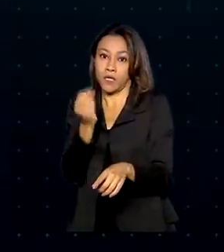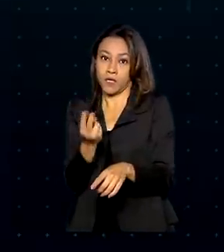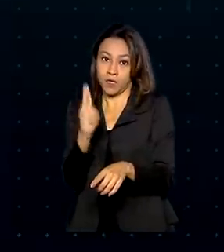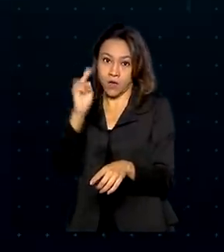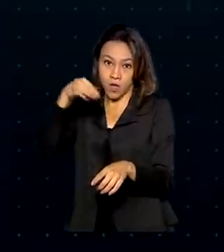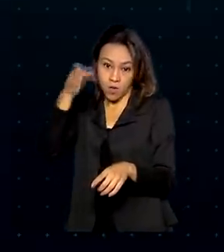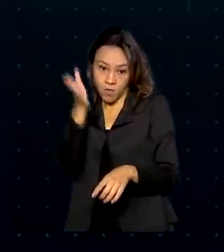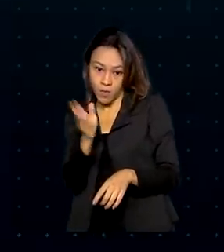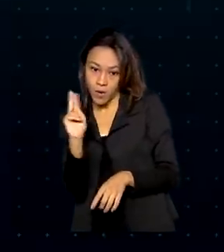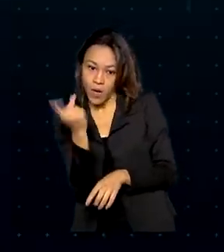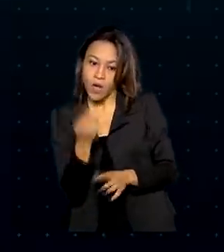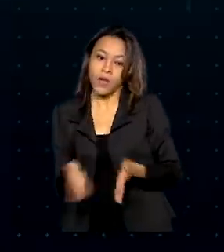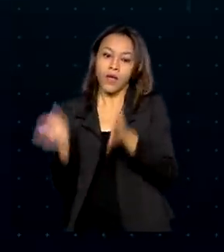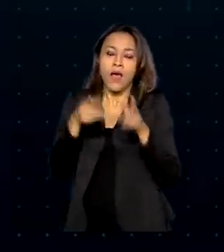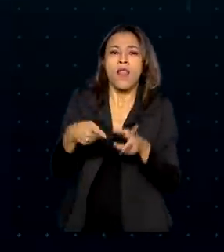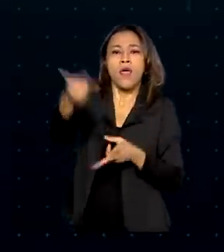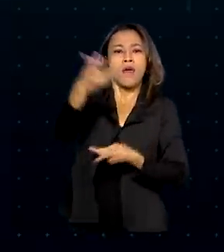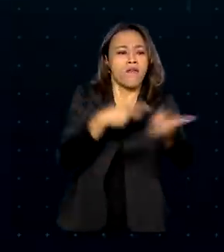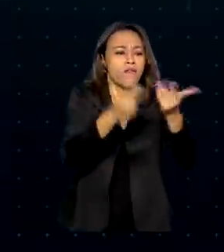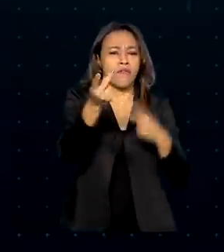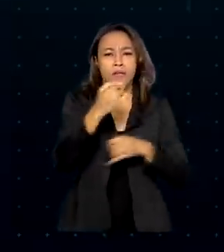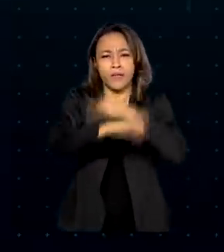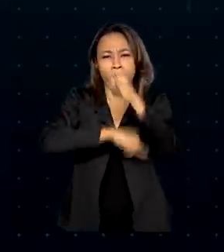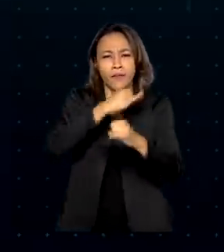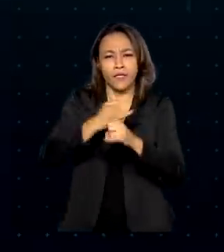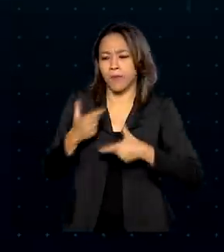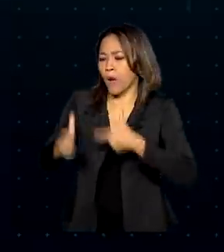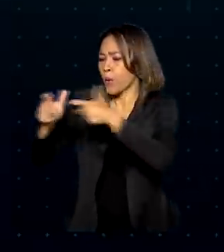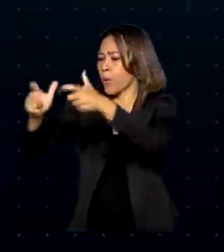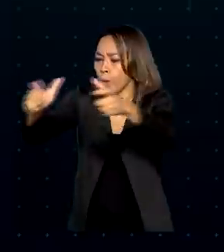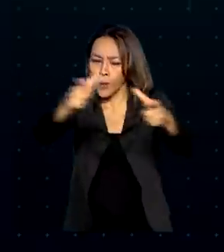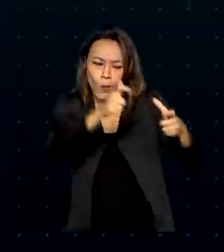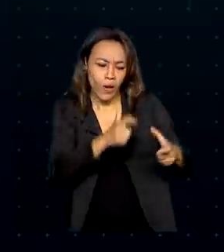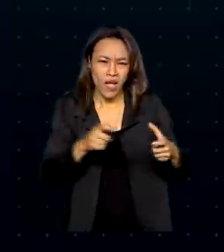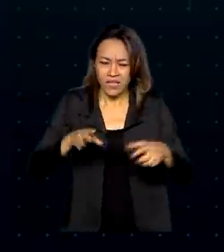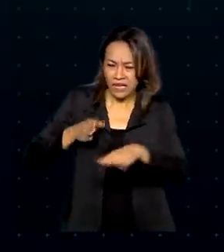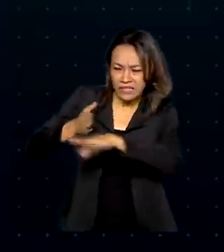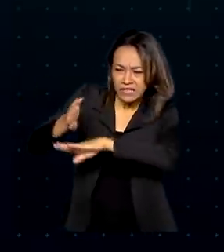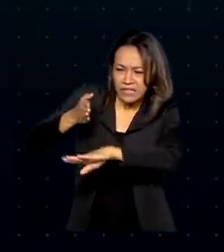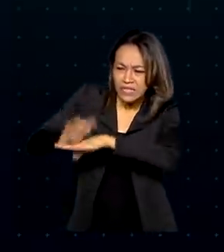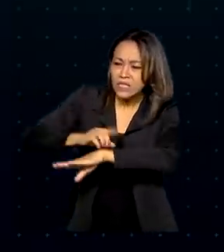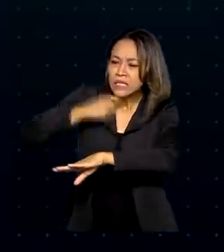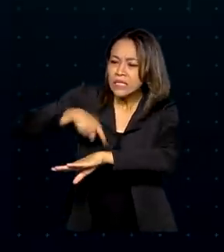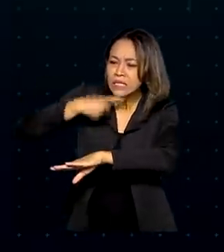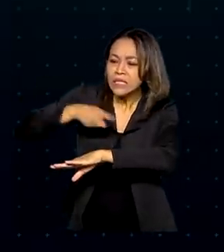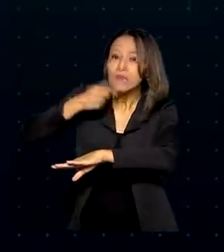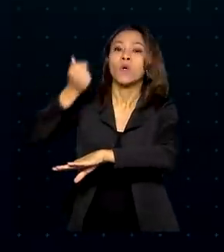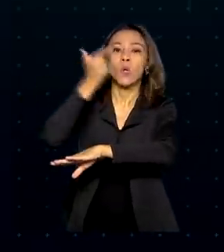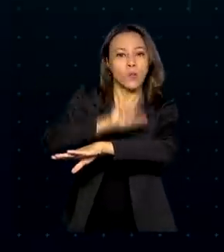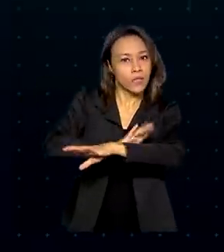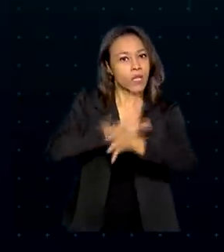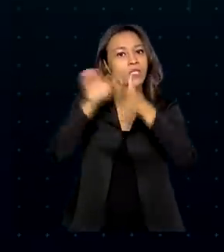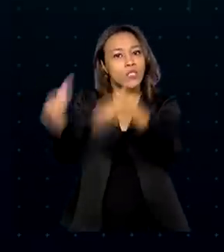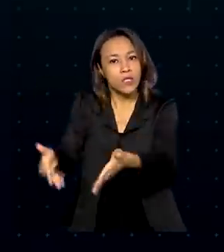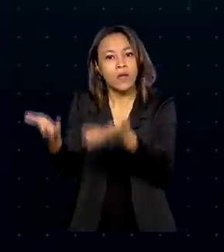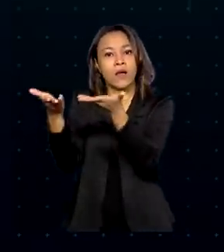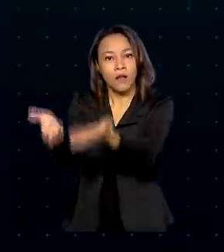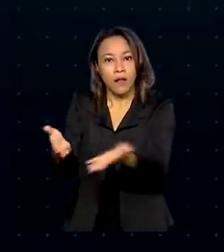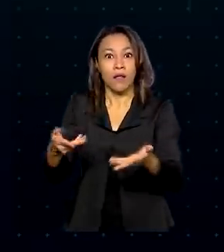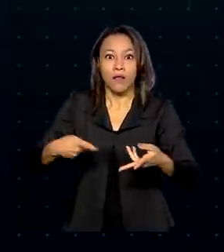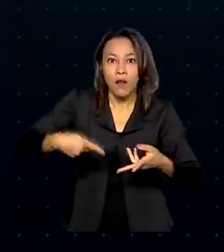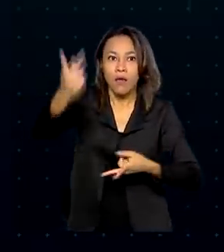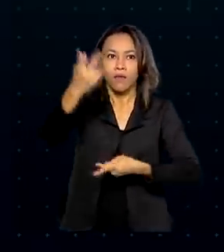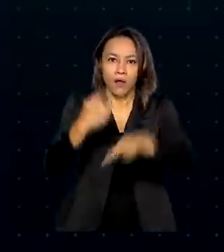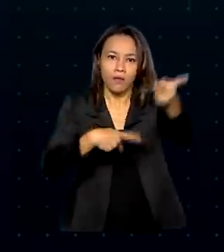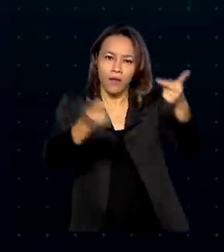leva conexão a locais fixos ou móveis, com pouco ou nenhum acesso, e cobre todo o território nacional. A velocidade